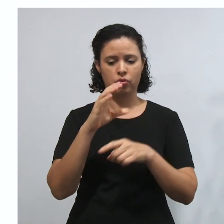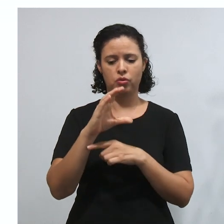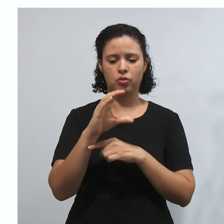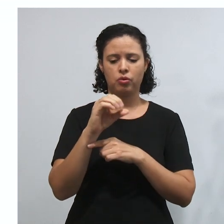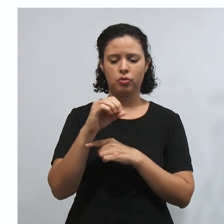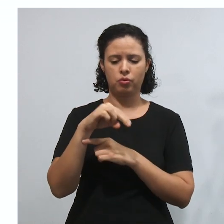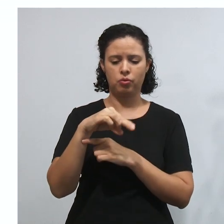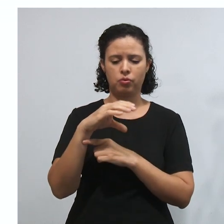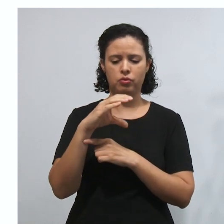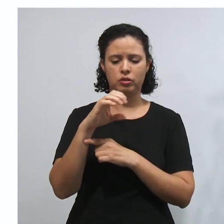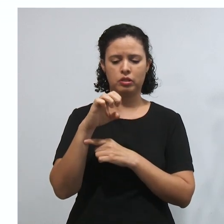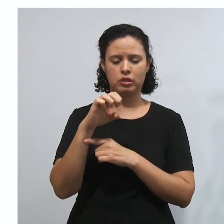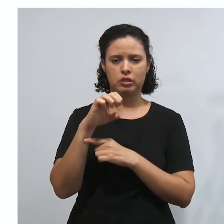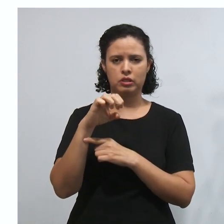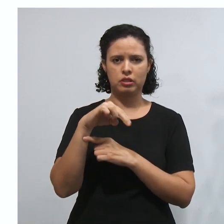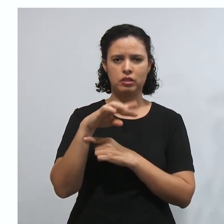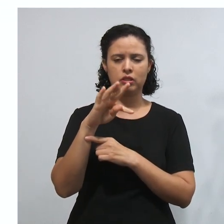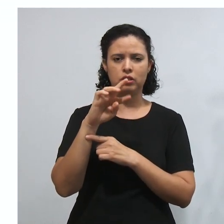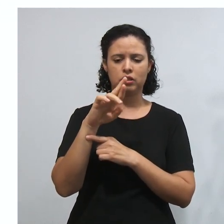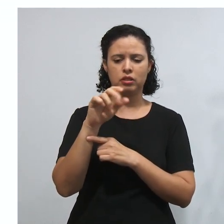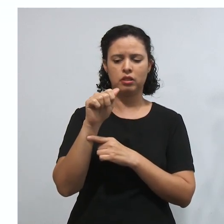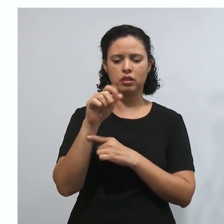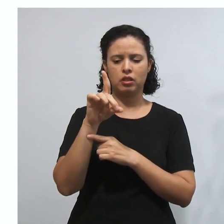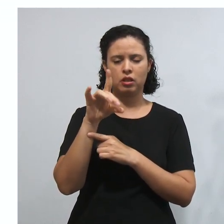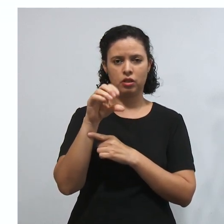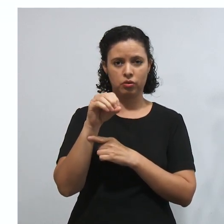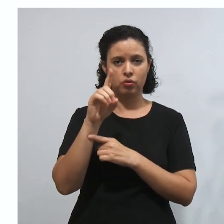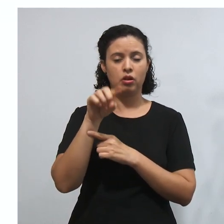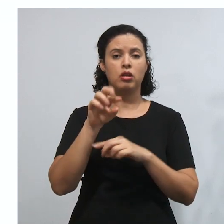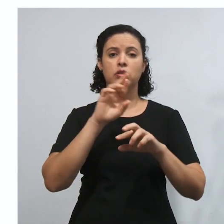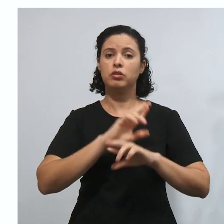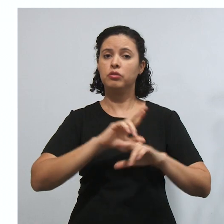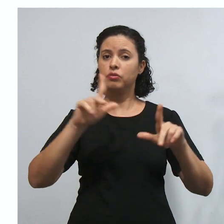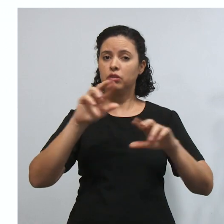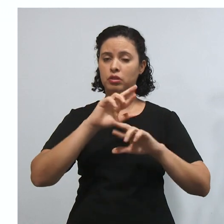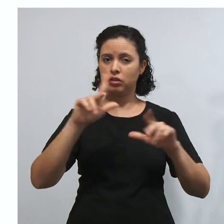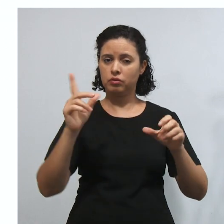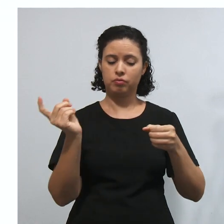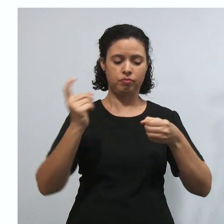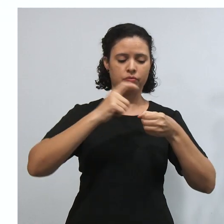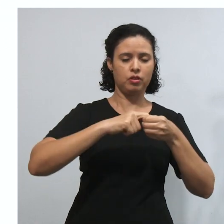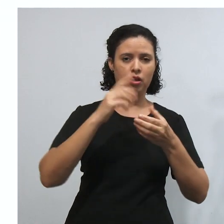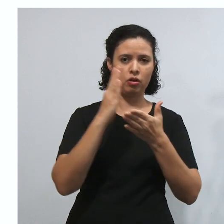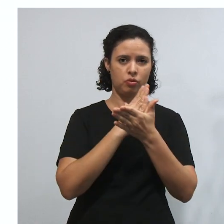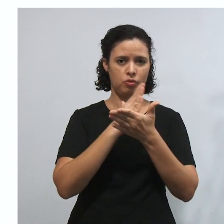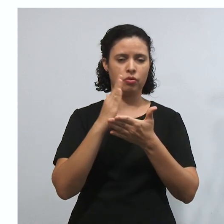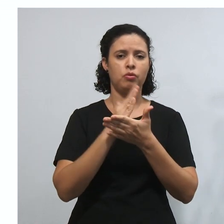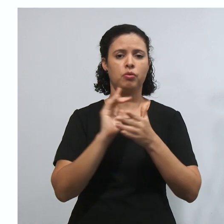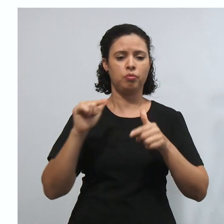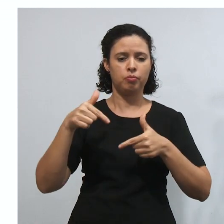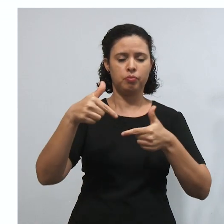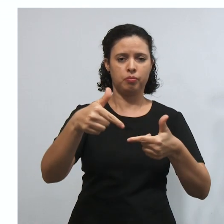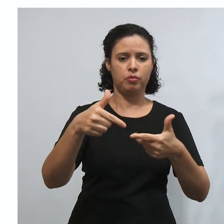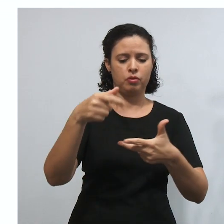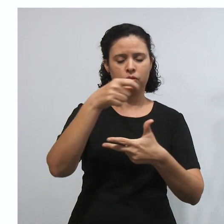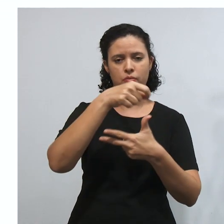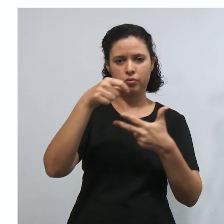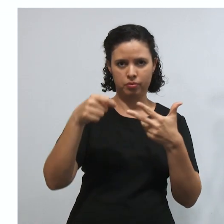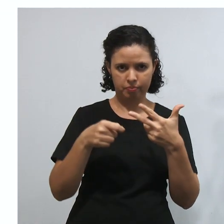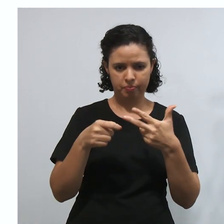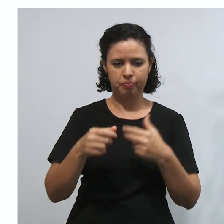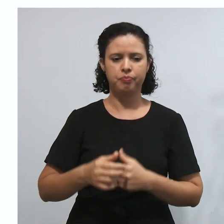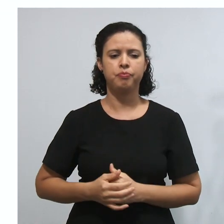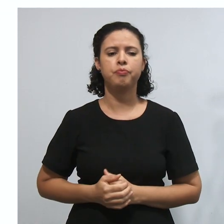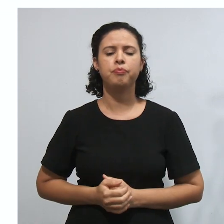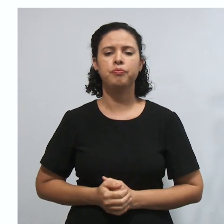contrário, ela vai vincular alguns poderes, tá certo? Vamos dando continuidade.